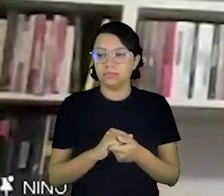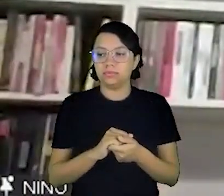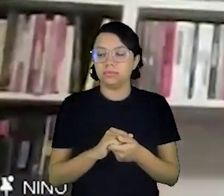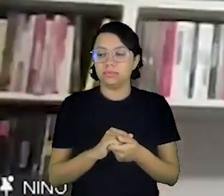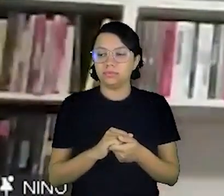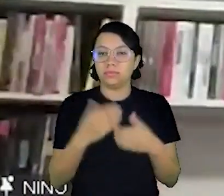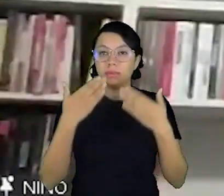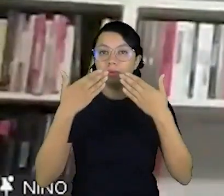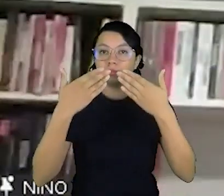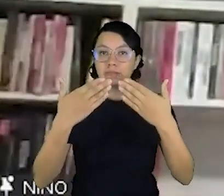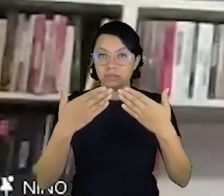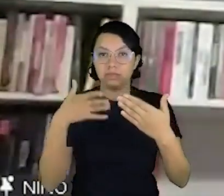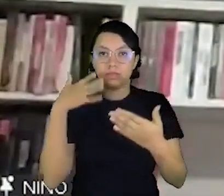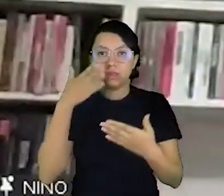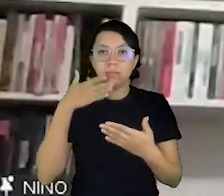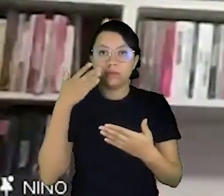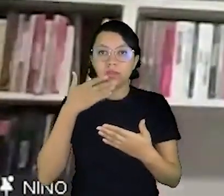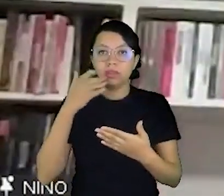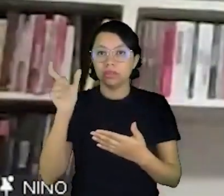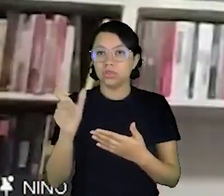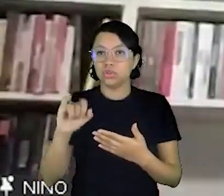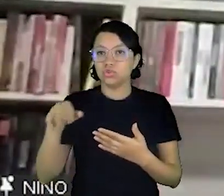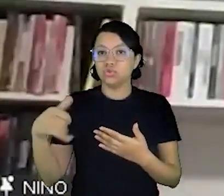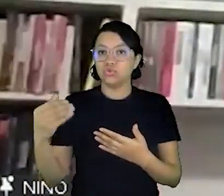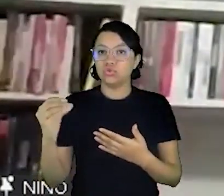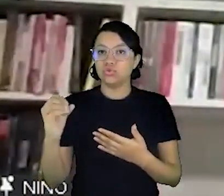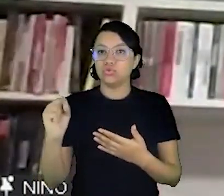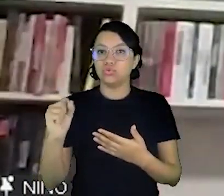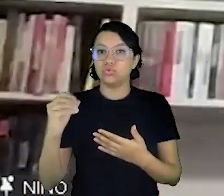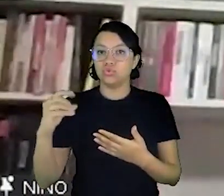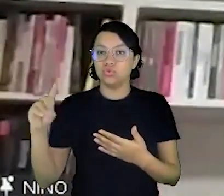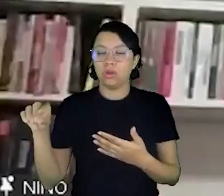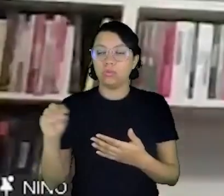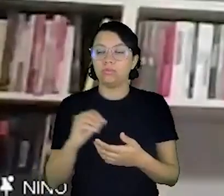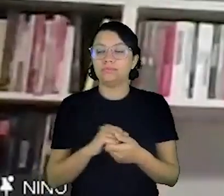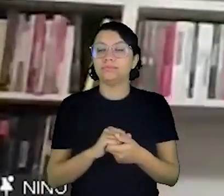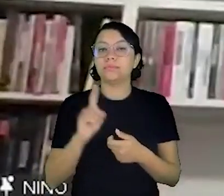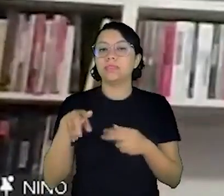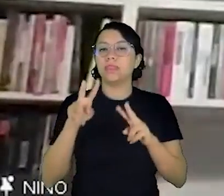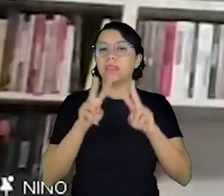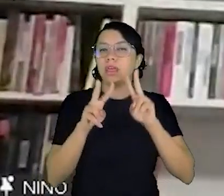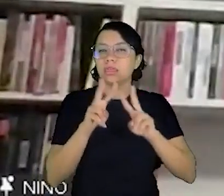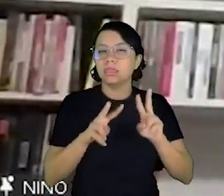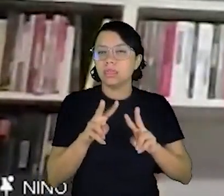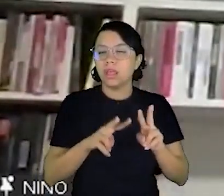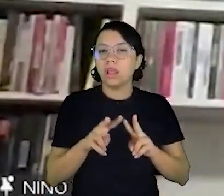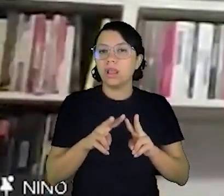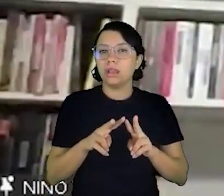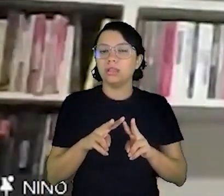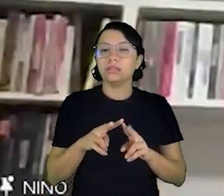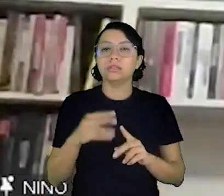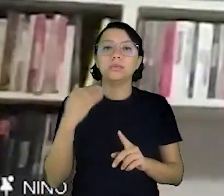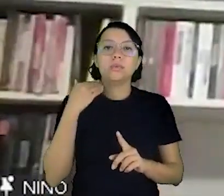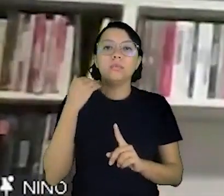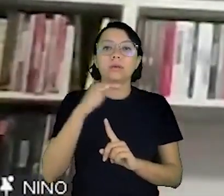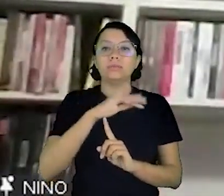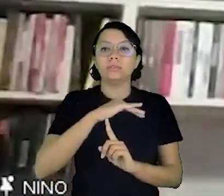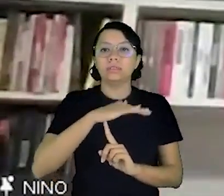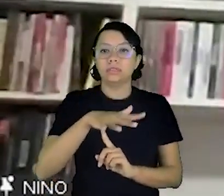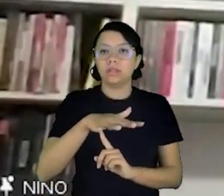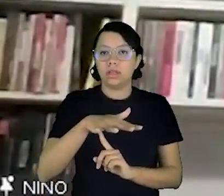apresentar a palestra o João Evangelista de Souza Filho, ele é analista do Banco Central do Brasil